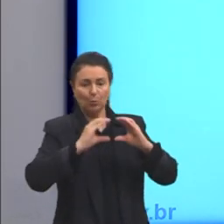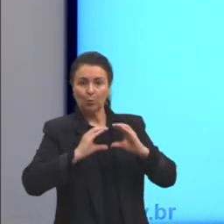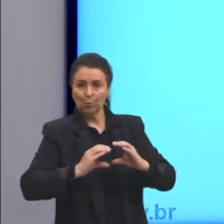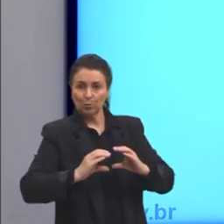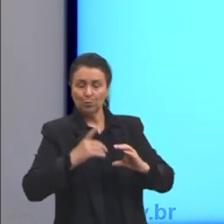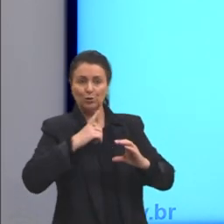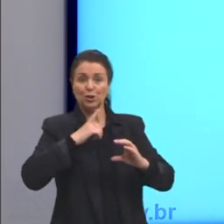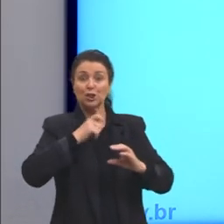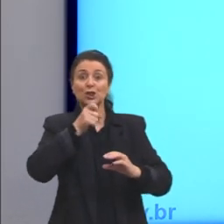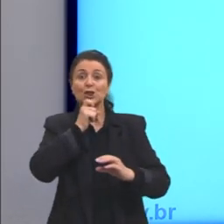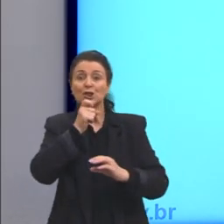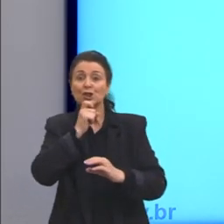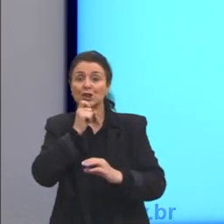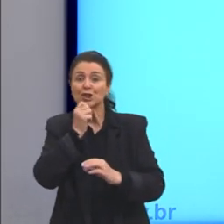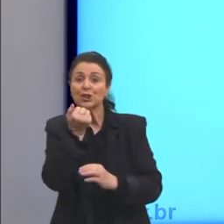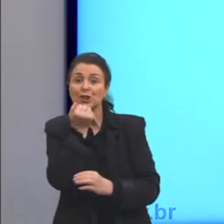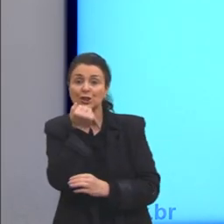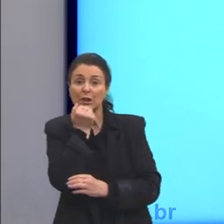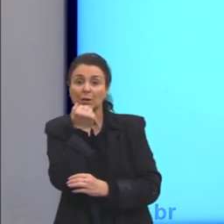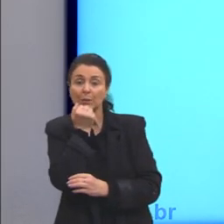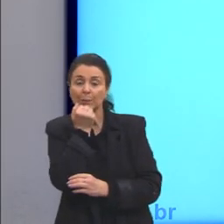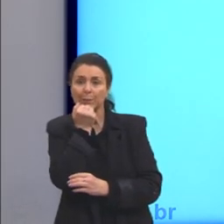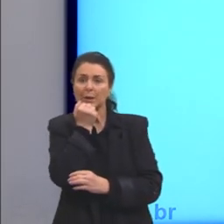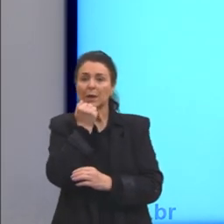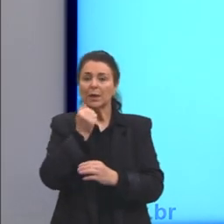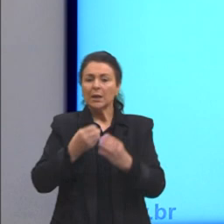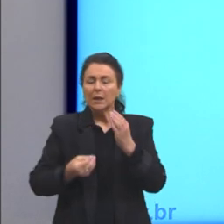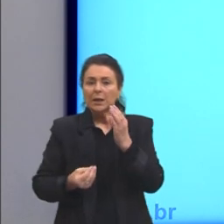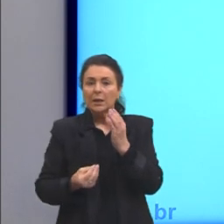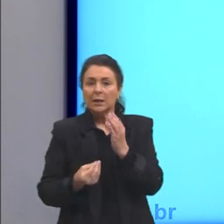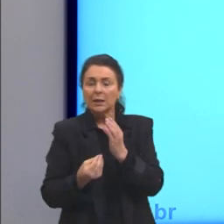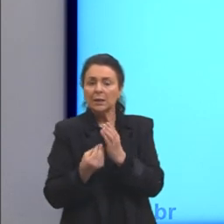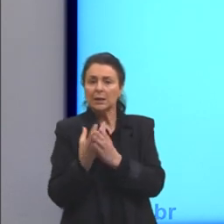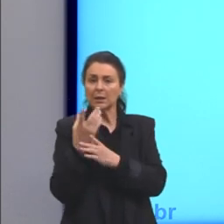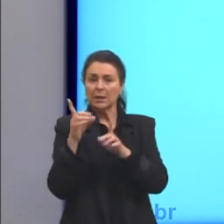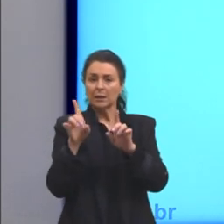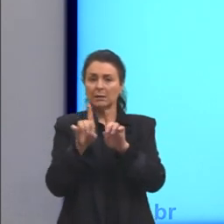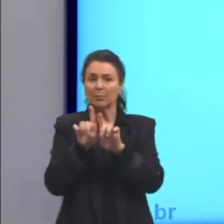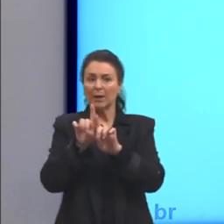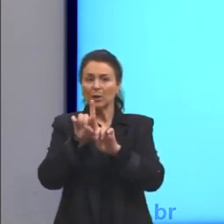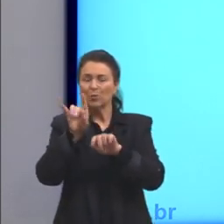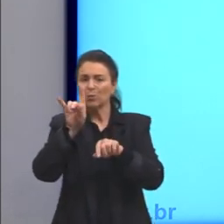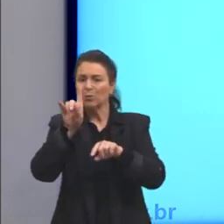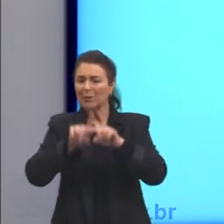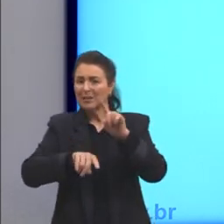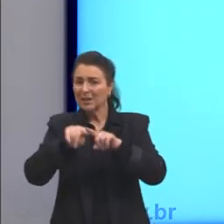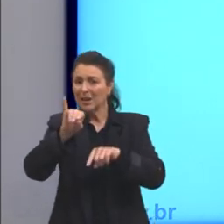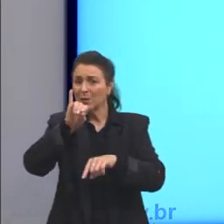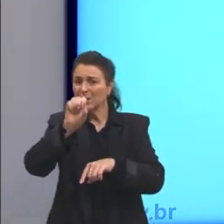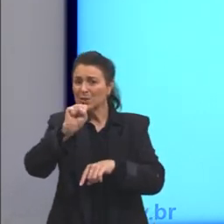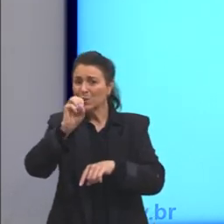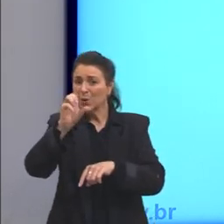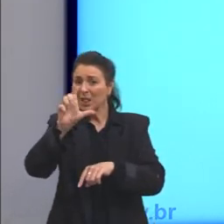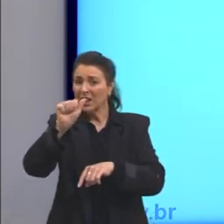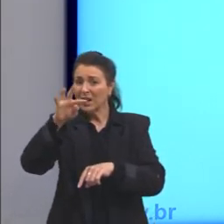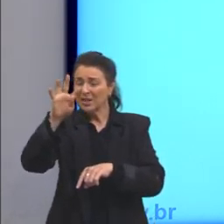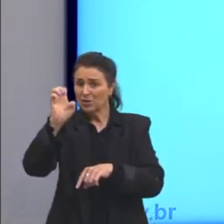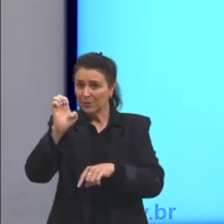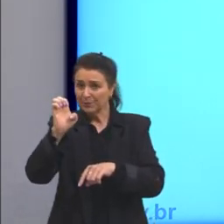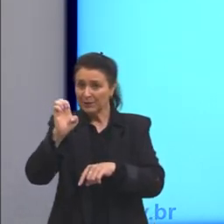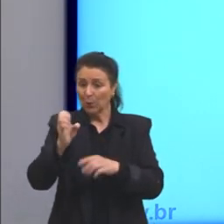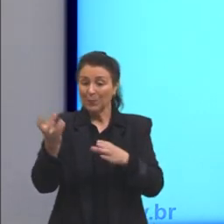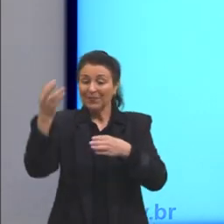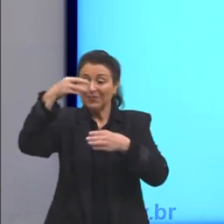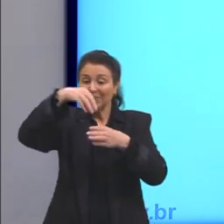criando uma certa isolante em relação à parte de fora. Então, o ar